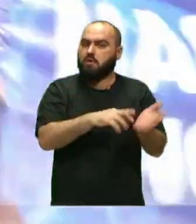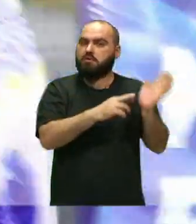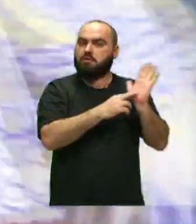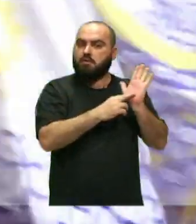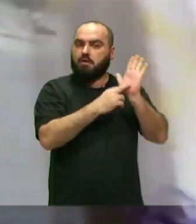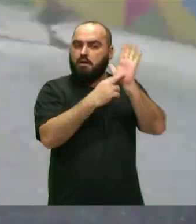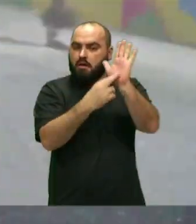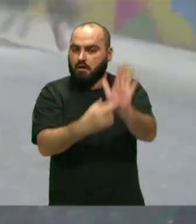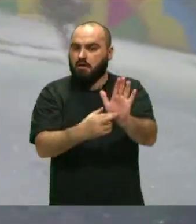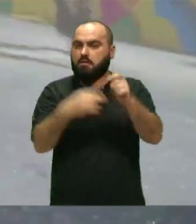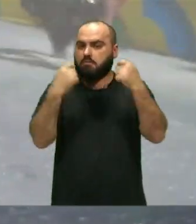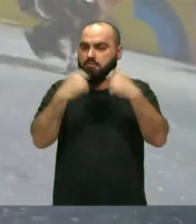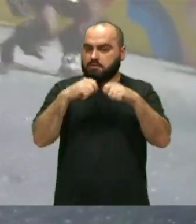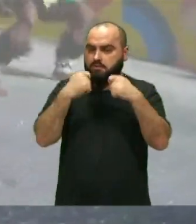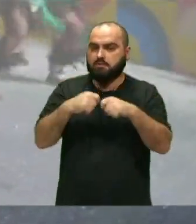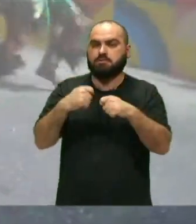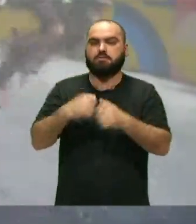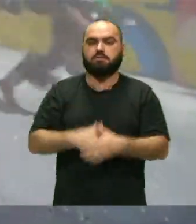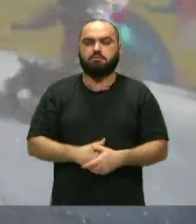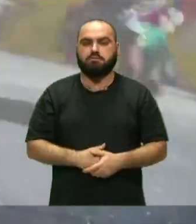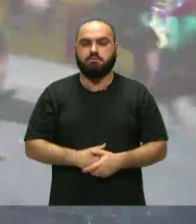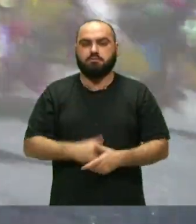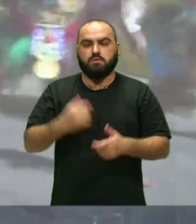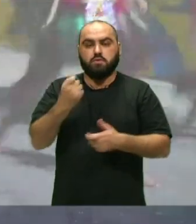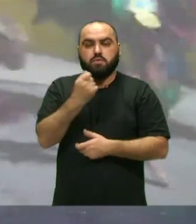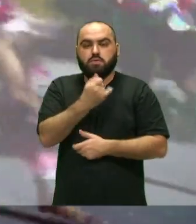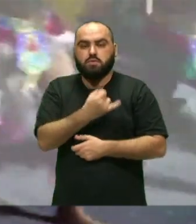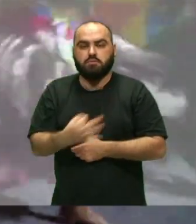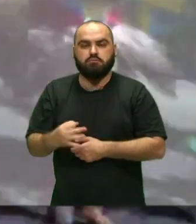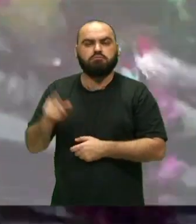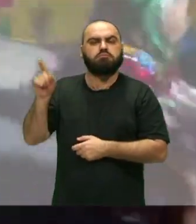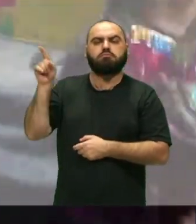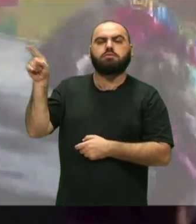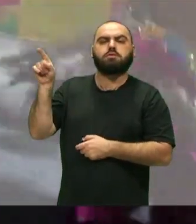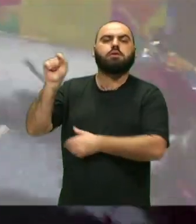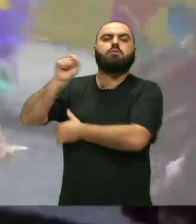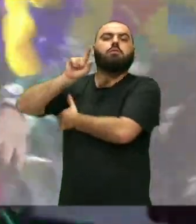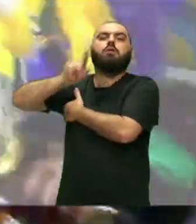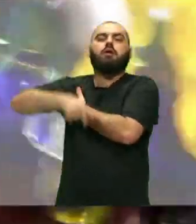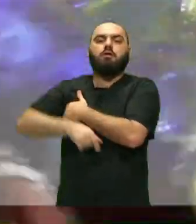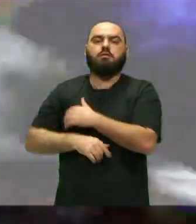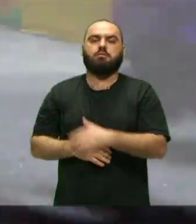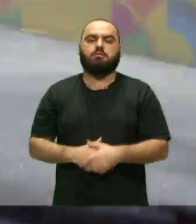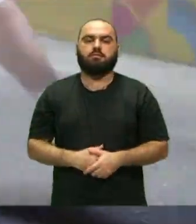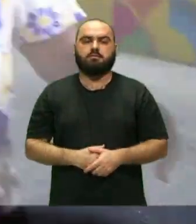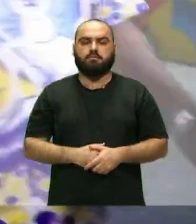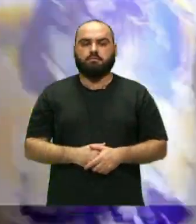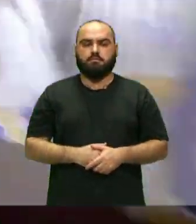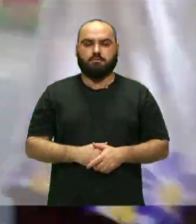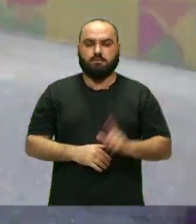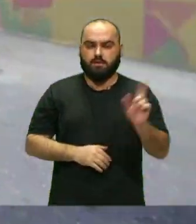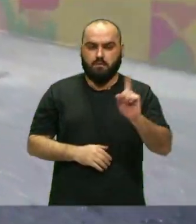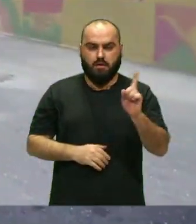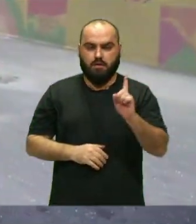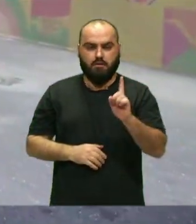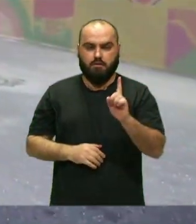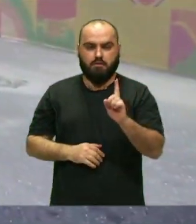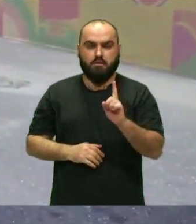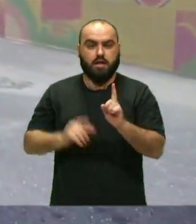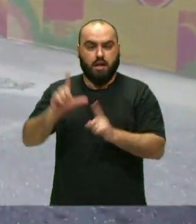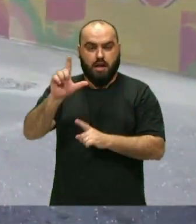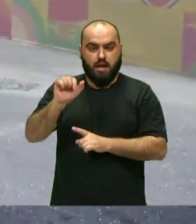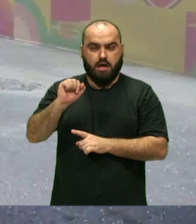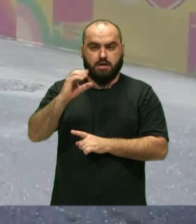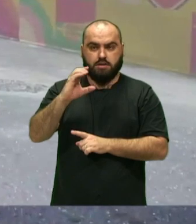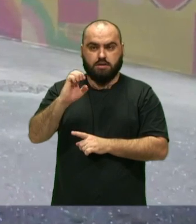cumpridas Então Quantidades Estes por exemplo Não são lanceiros Tem grupo de